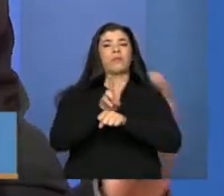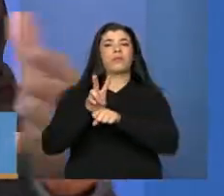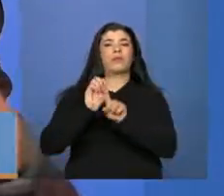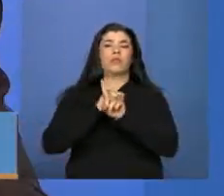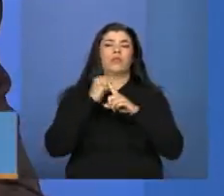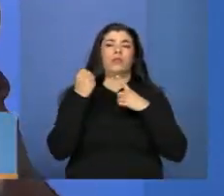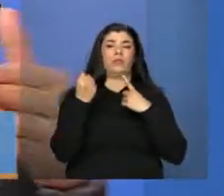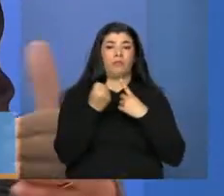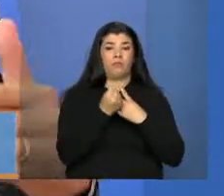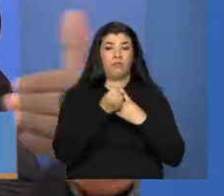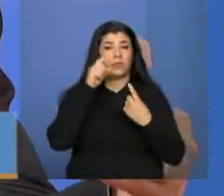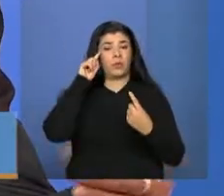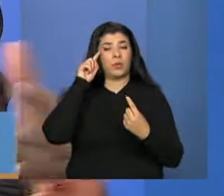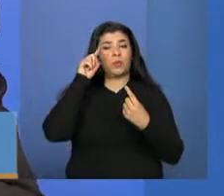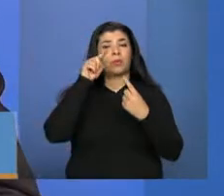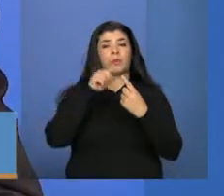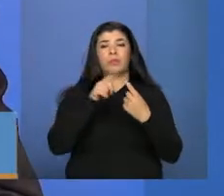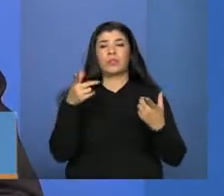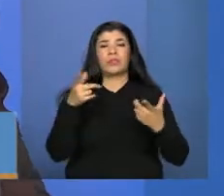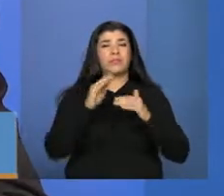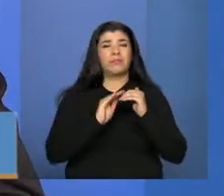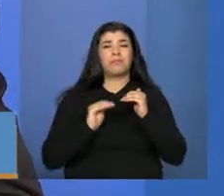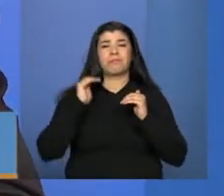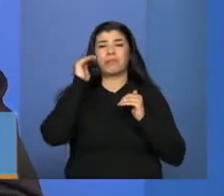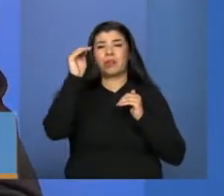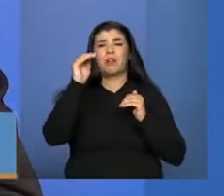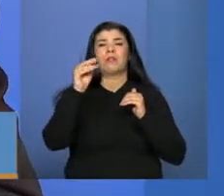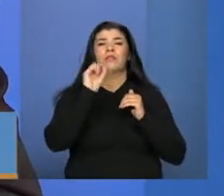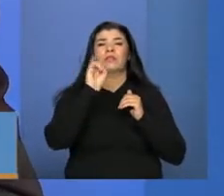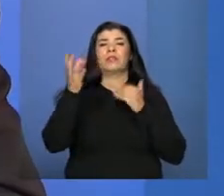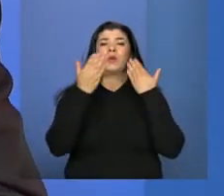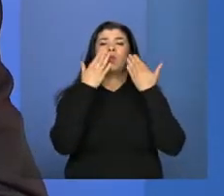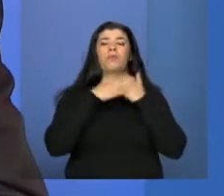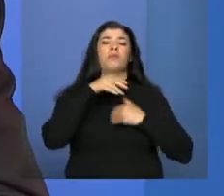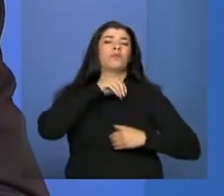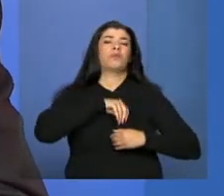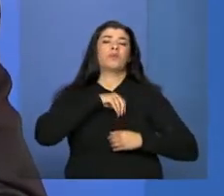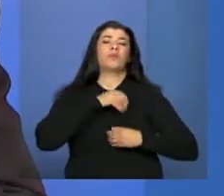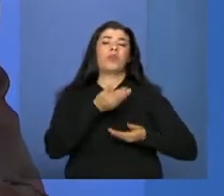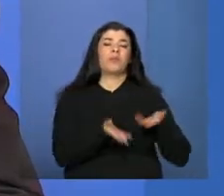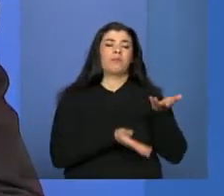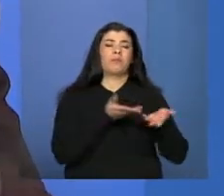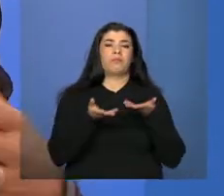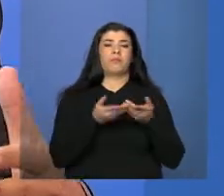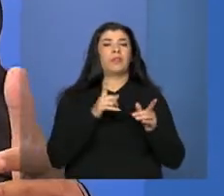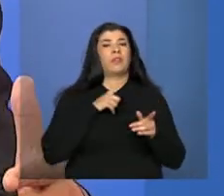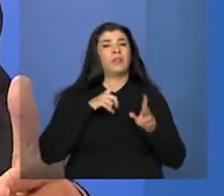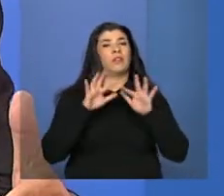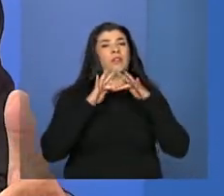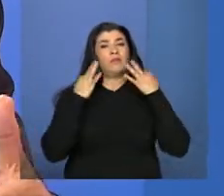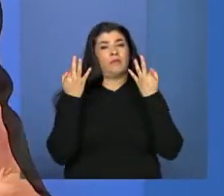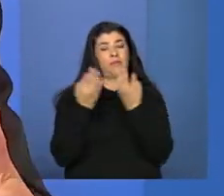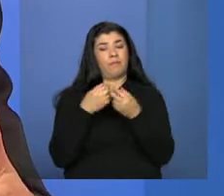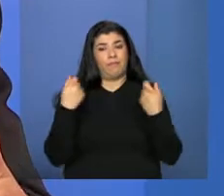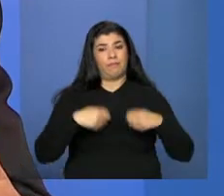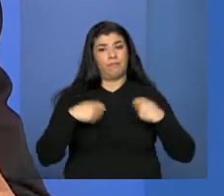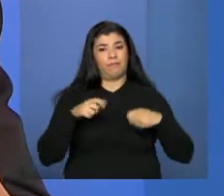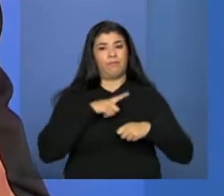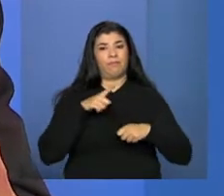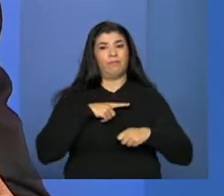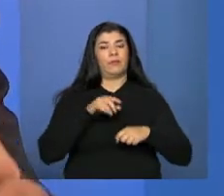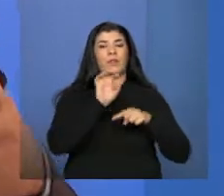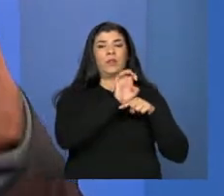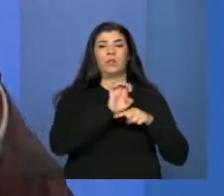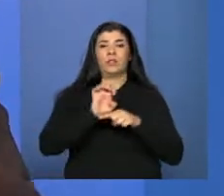para além da renda, assim, né, como o Alain disse para a gente, né? Então, são famílias que requerem proteção social do estado